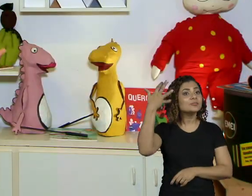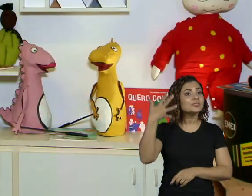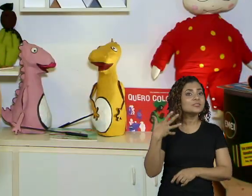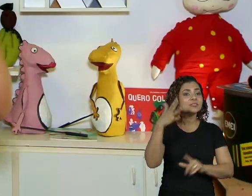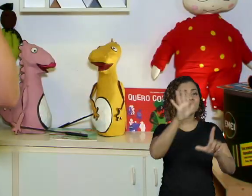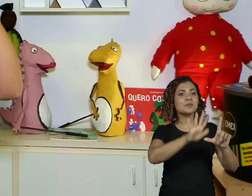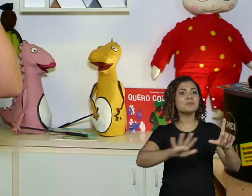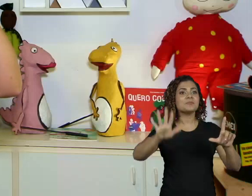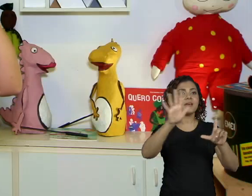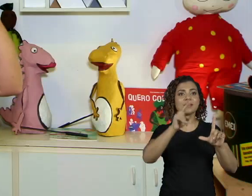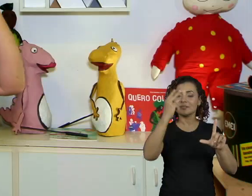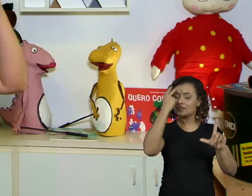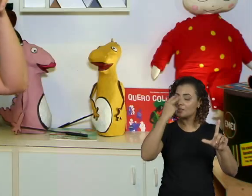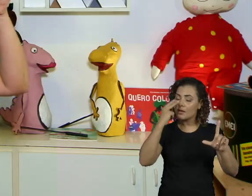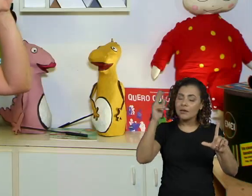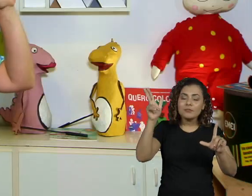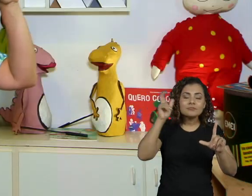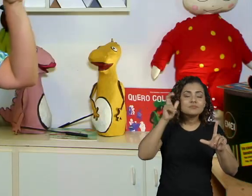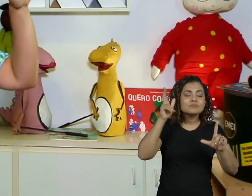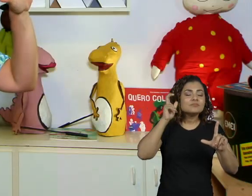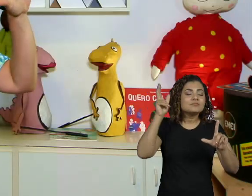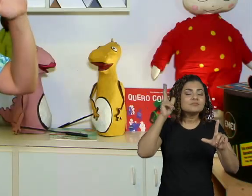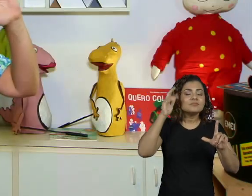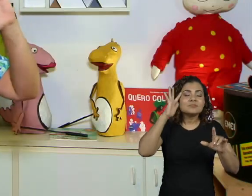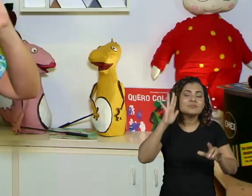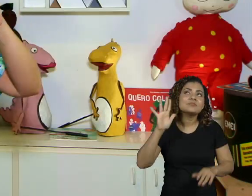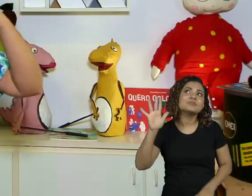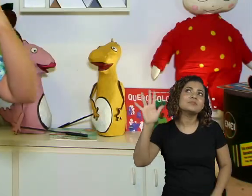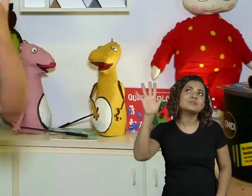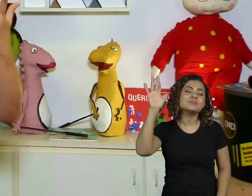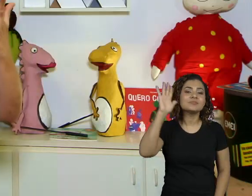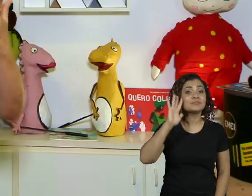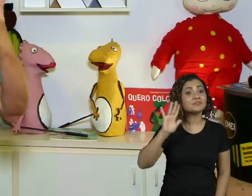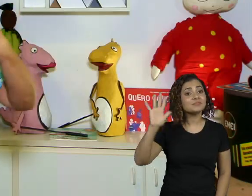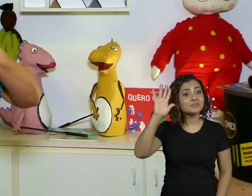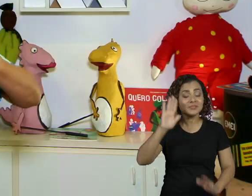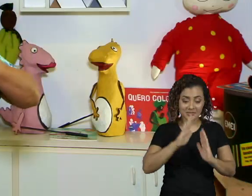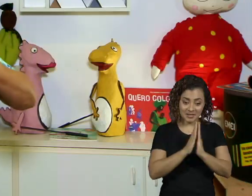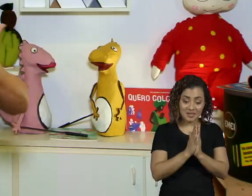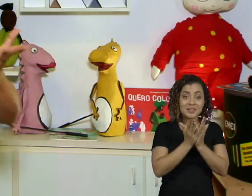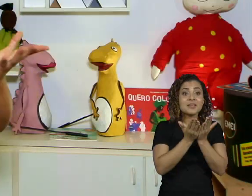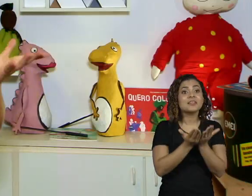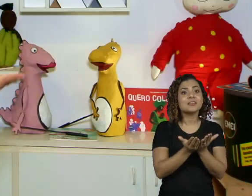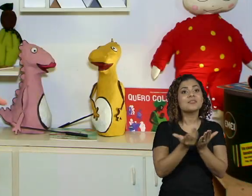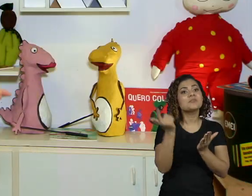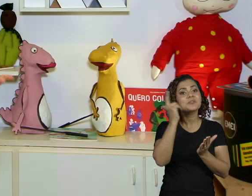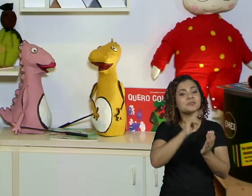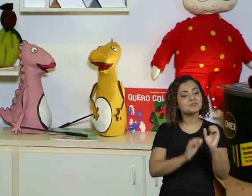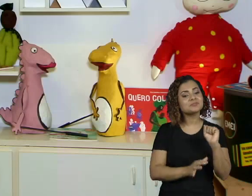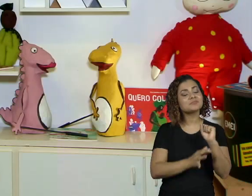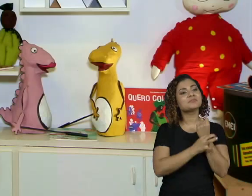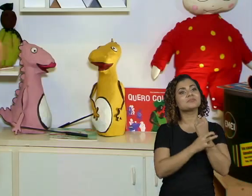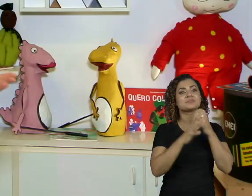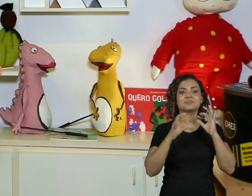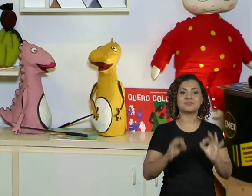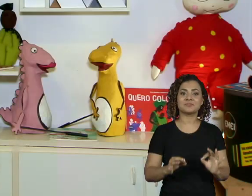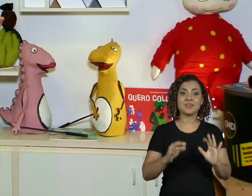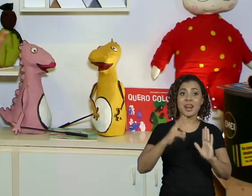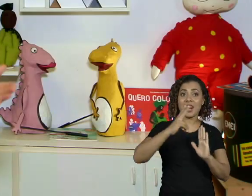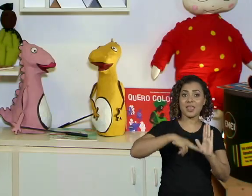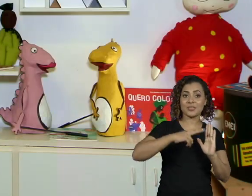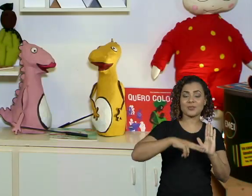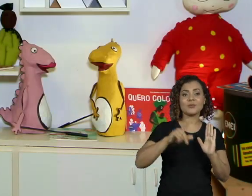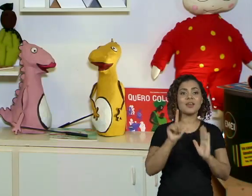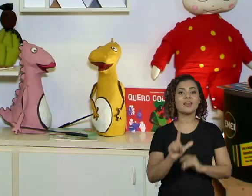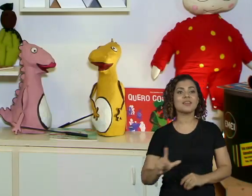imagens, para as crianças cegas poderem imaginar. E por meio desse livro a gente consegue garantir que a leitura e a